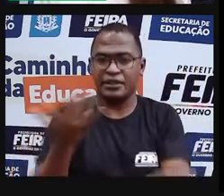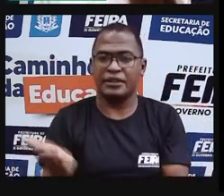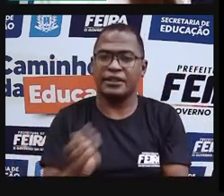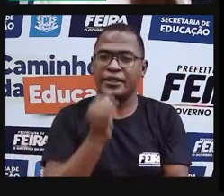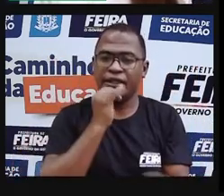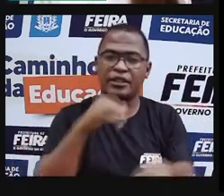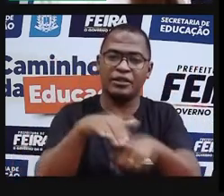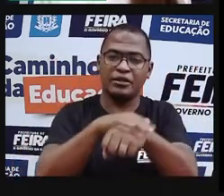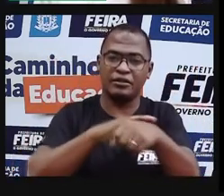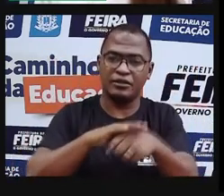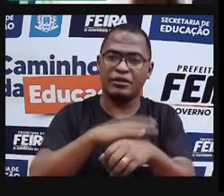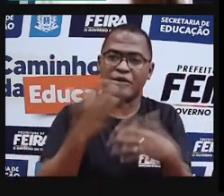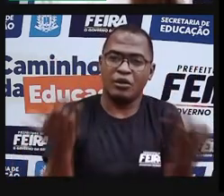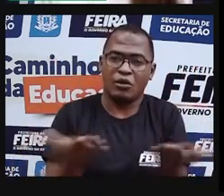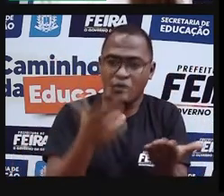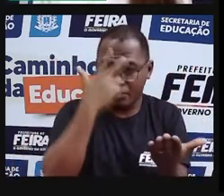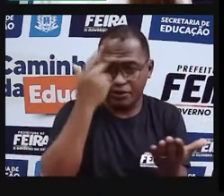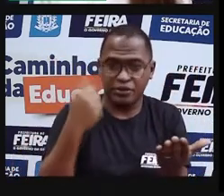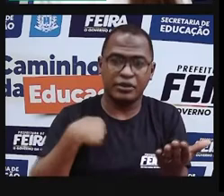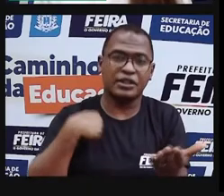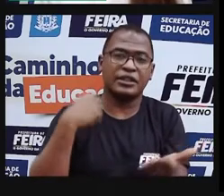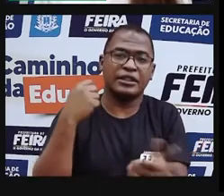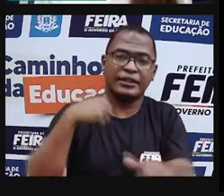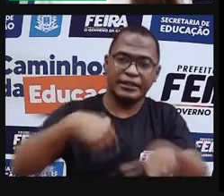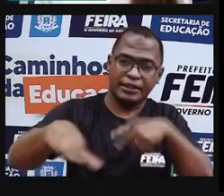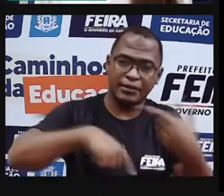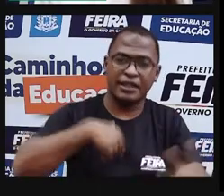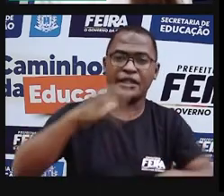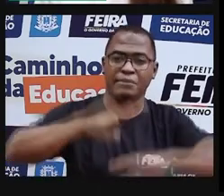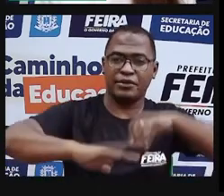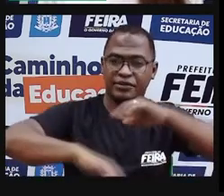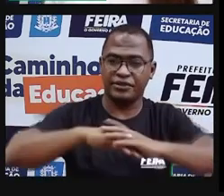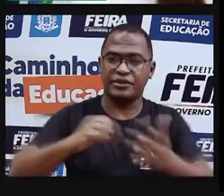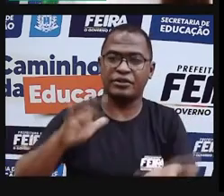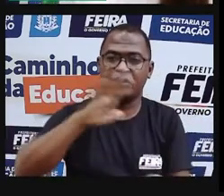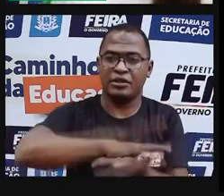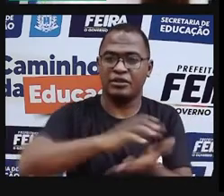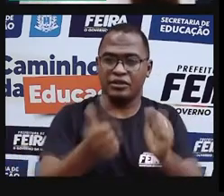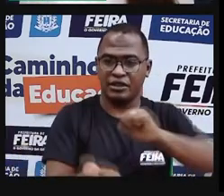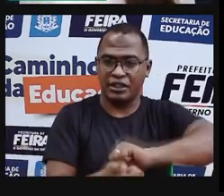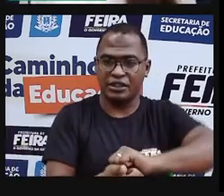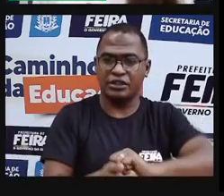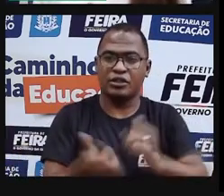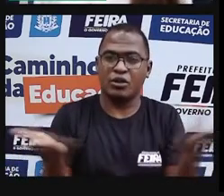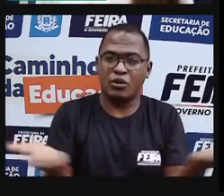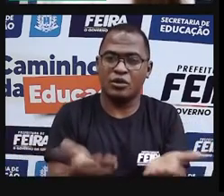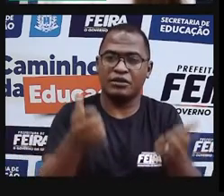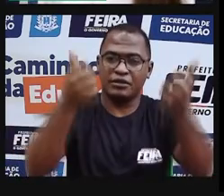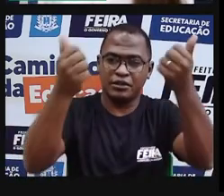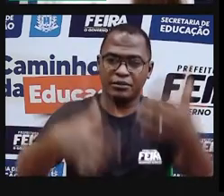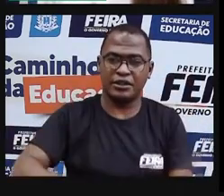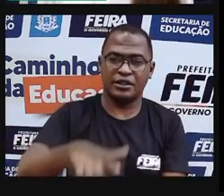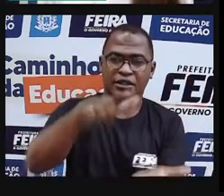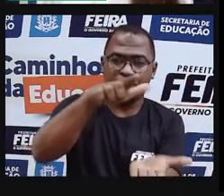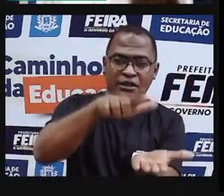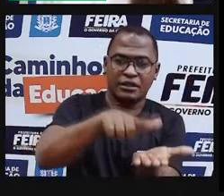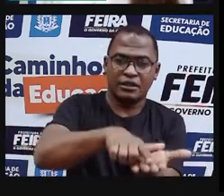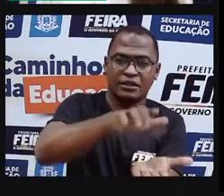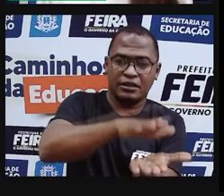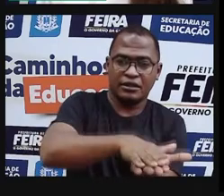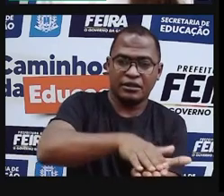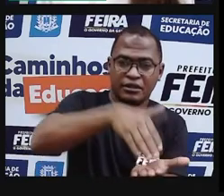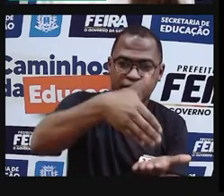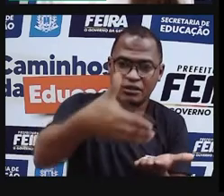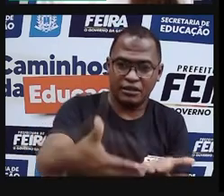artistas e hoje a gente vai trabalhar com o tema xilogravura, né? O nosso conteúdo, a nossa aula de